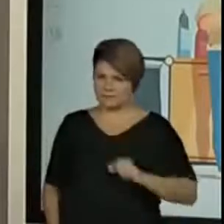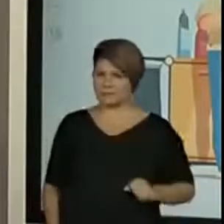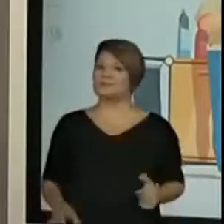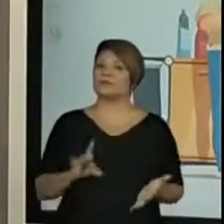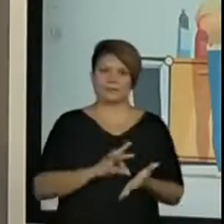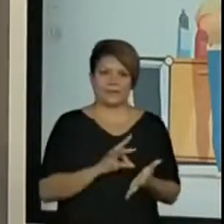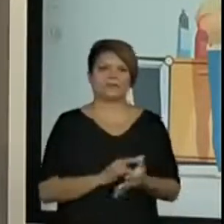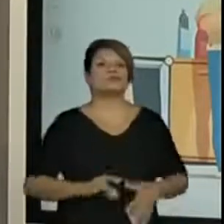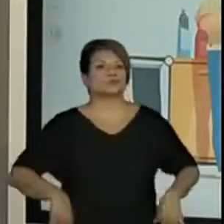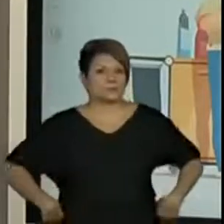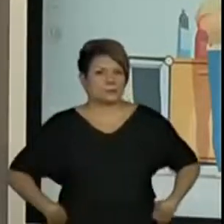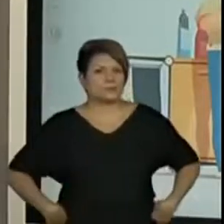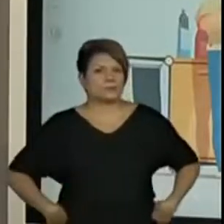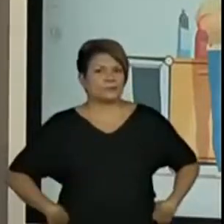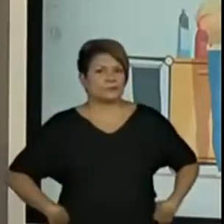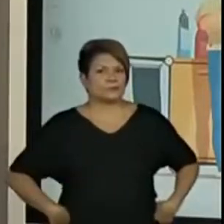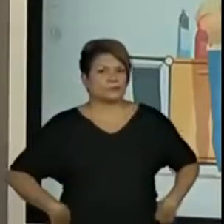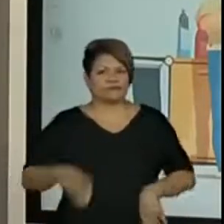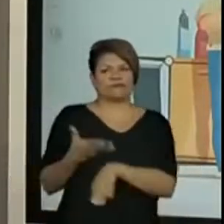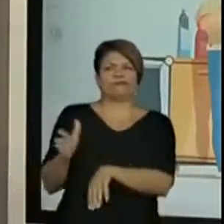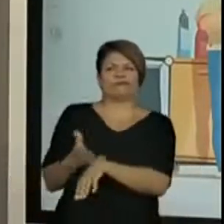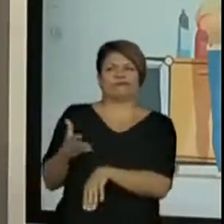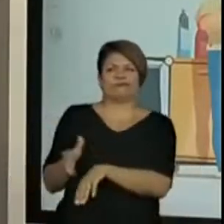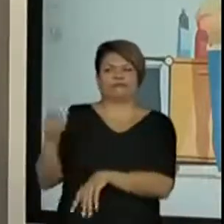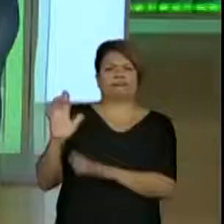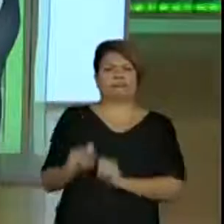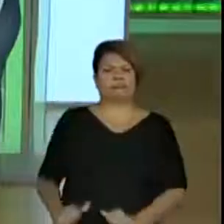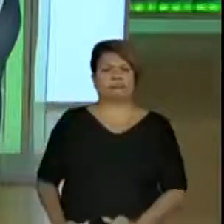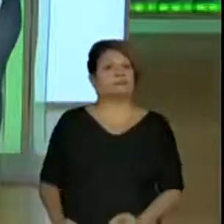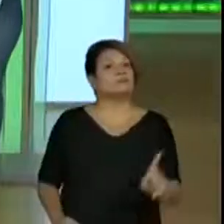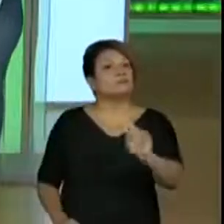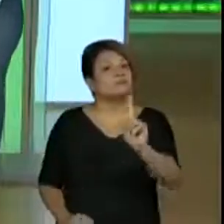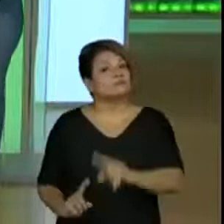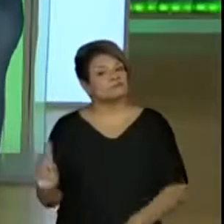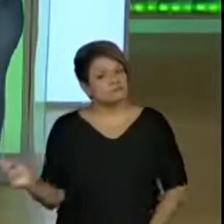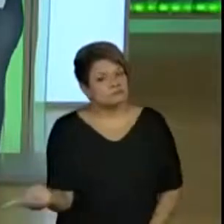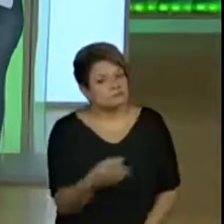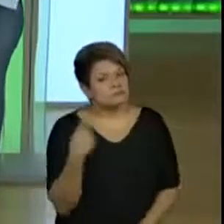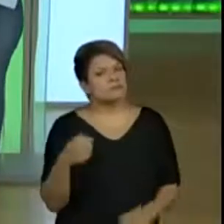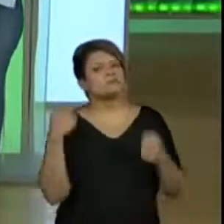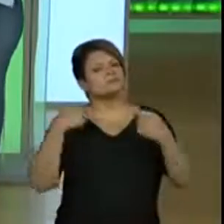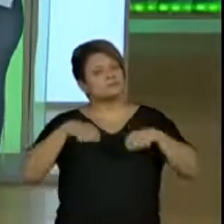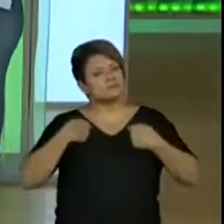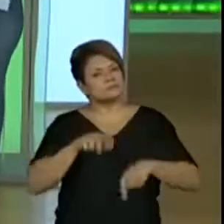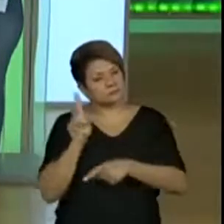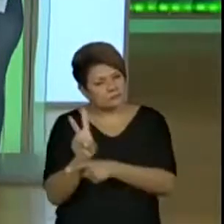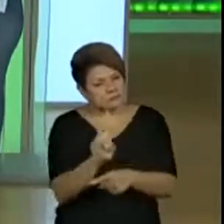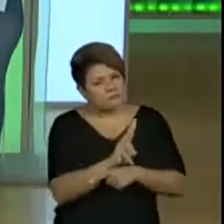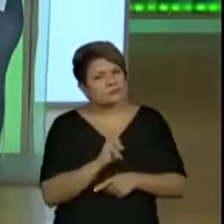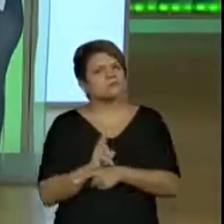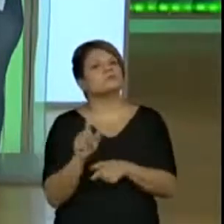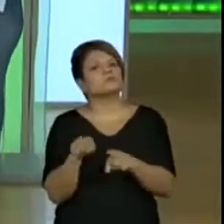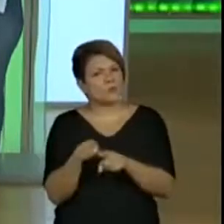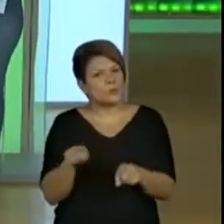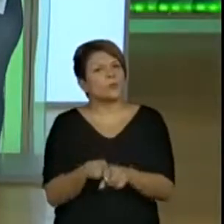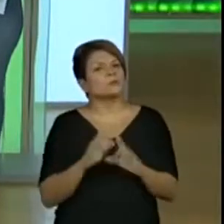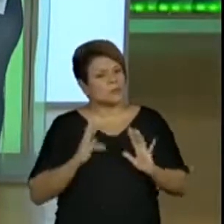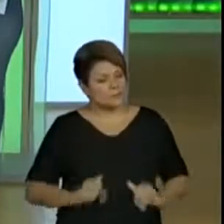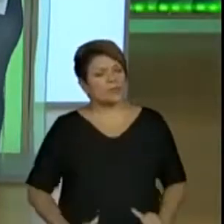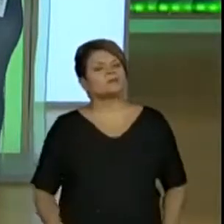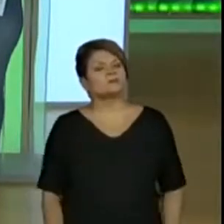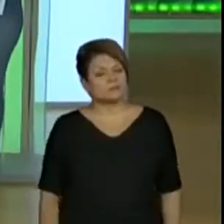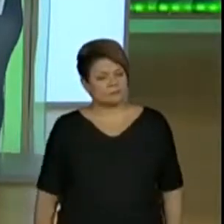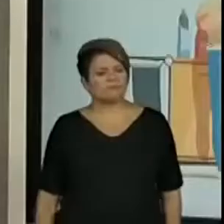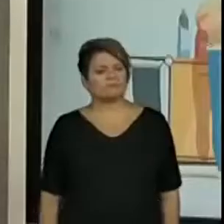que a gente vai largar a escola toda suja, não, né? Isso mesmo. Temos que ter respeito e cuidar do ambiente onde nós estamos,